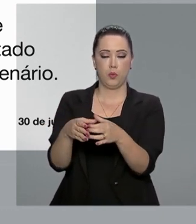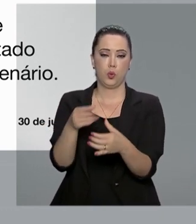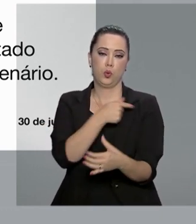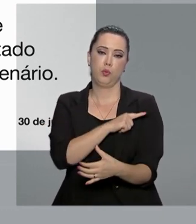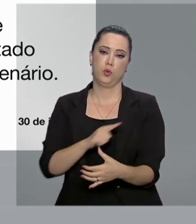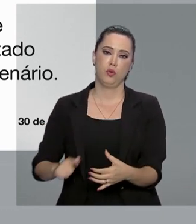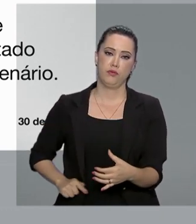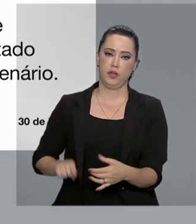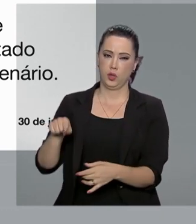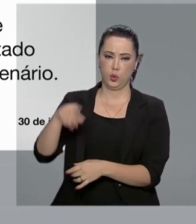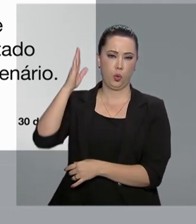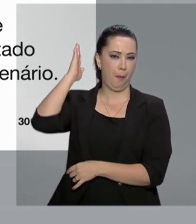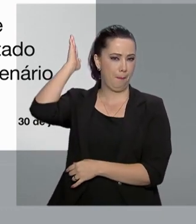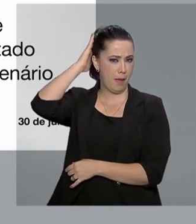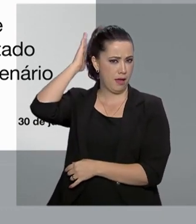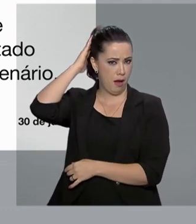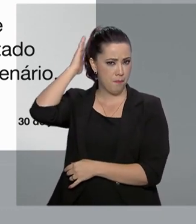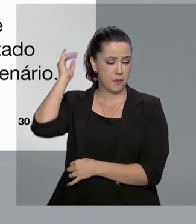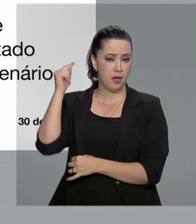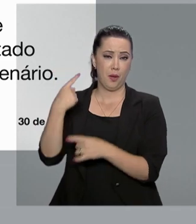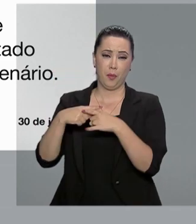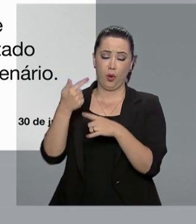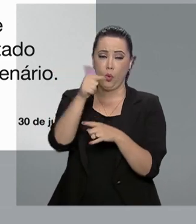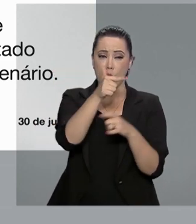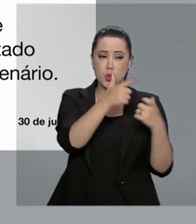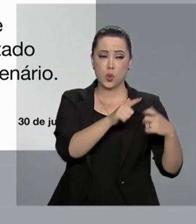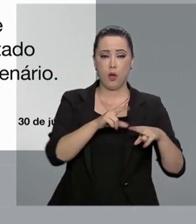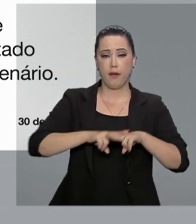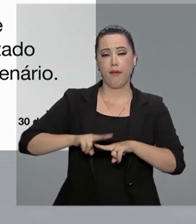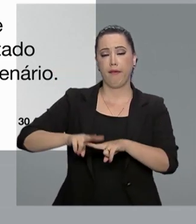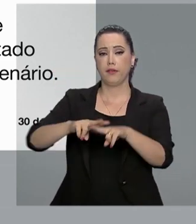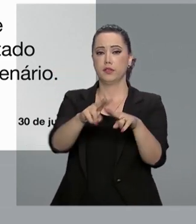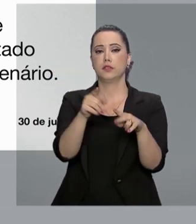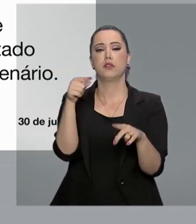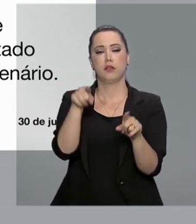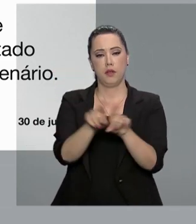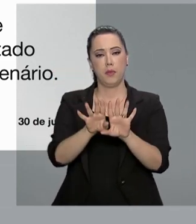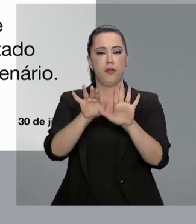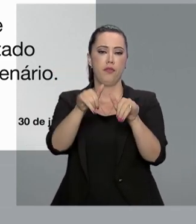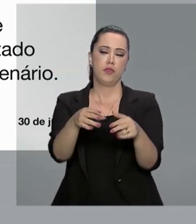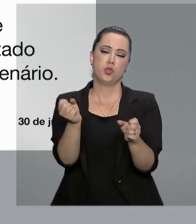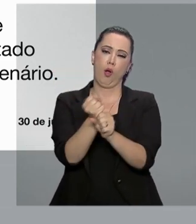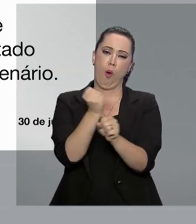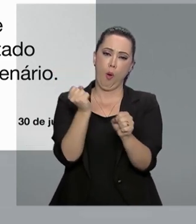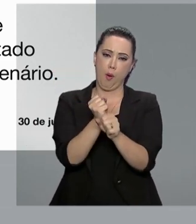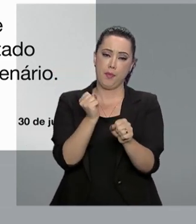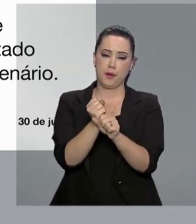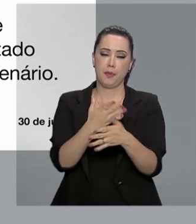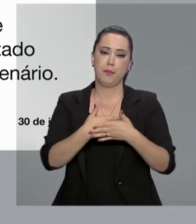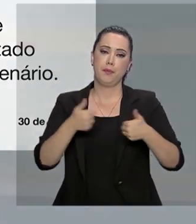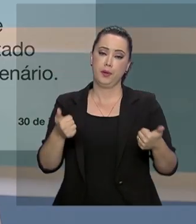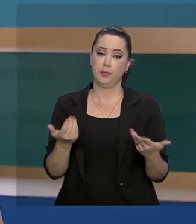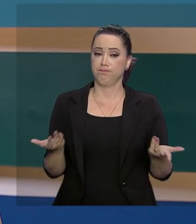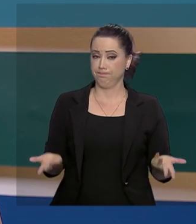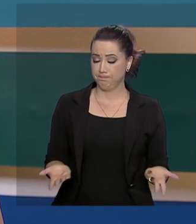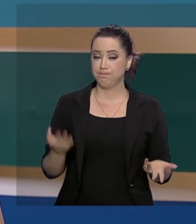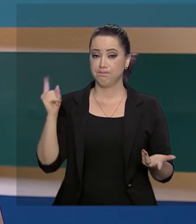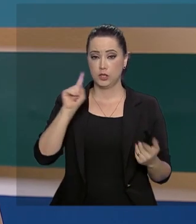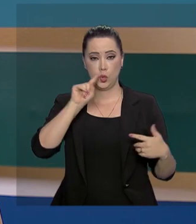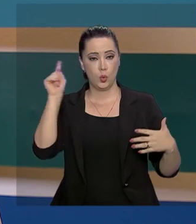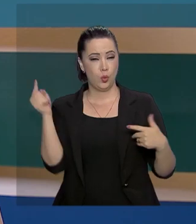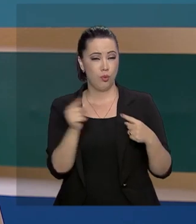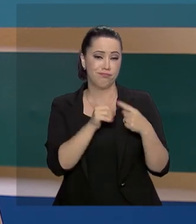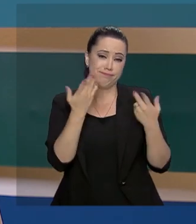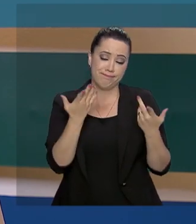Pará. Ele afirmou ainda que outros presídios do Estado serão brevemente finalizados para melhorar o cenário. A medida